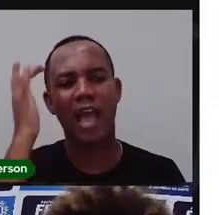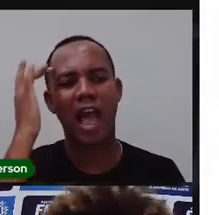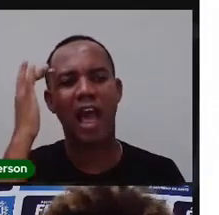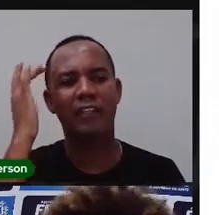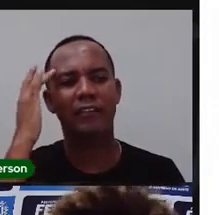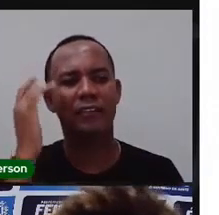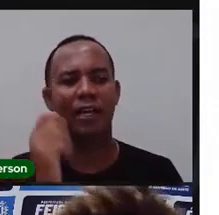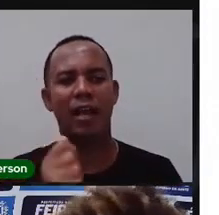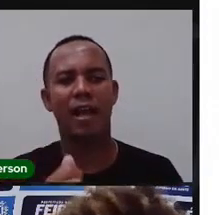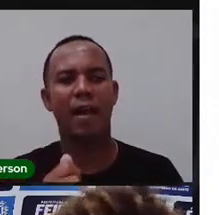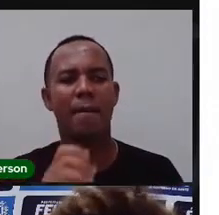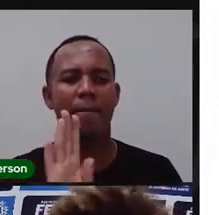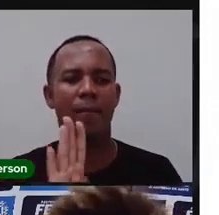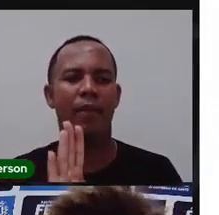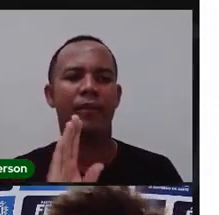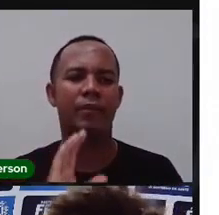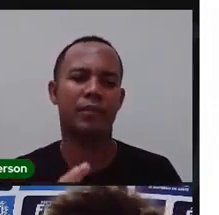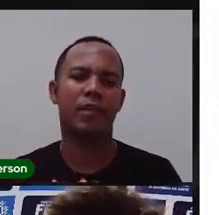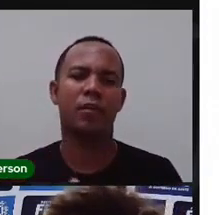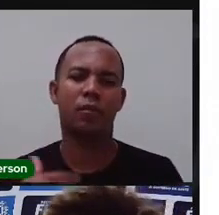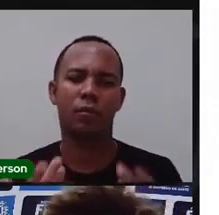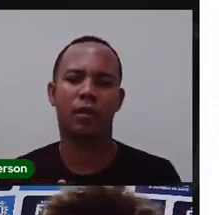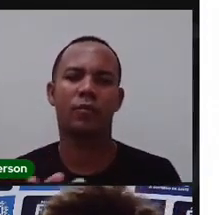B ou C? Vamos ver quem acerta?